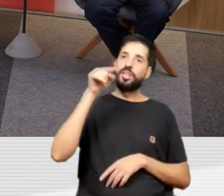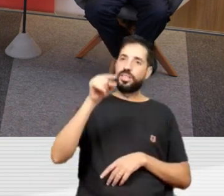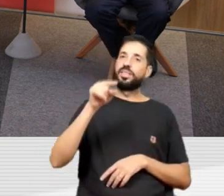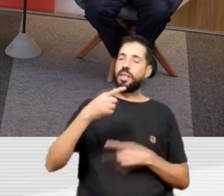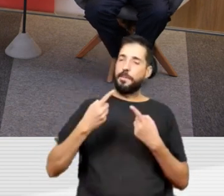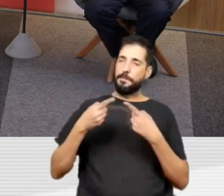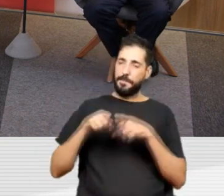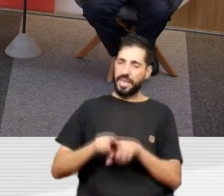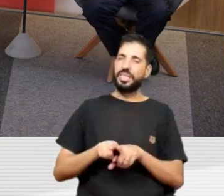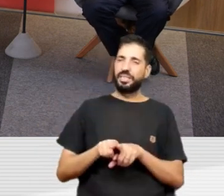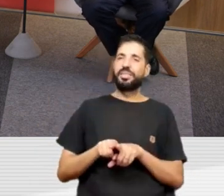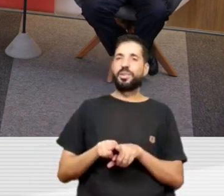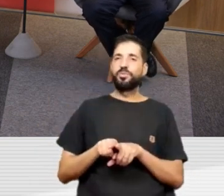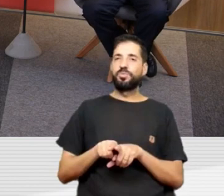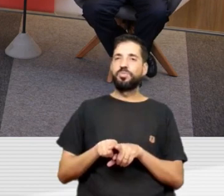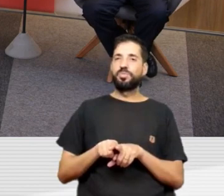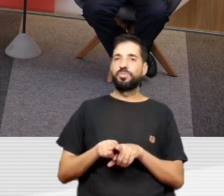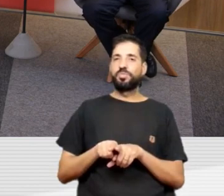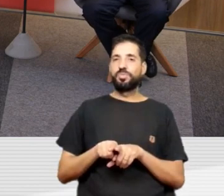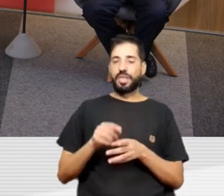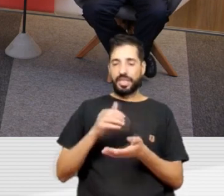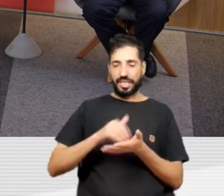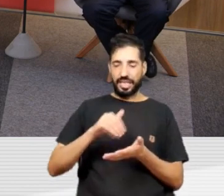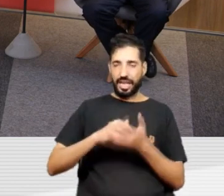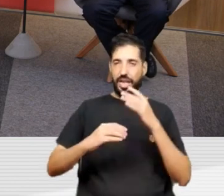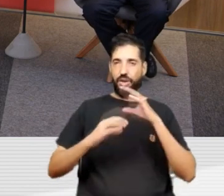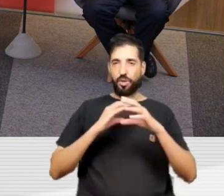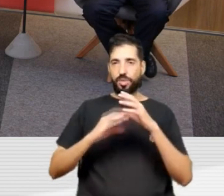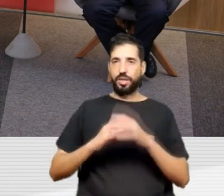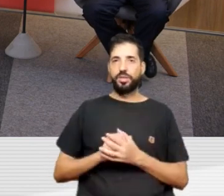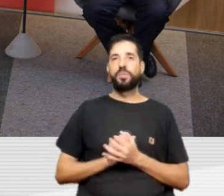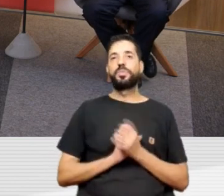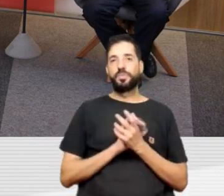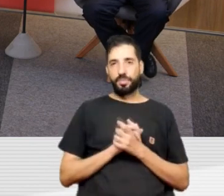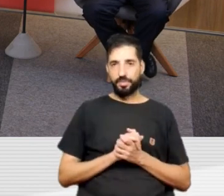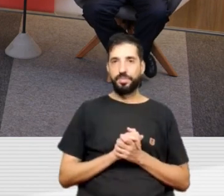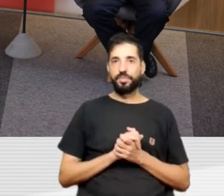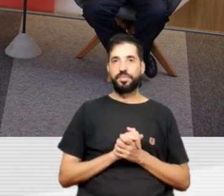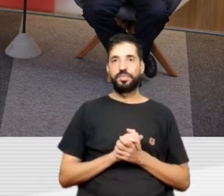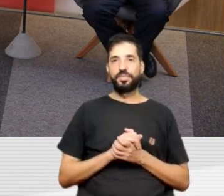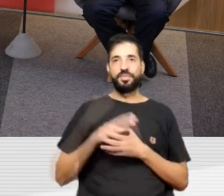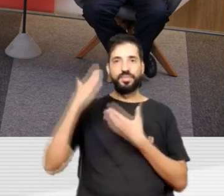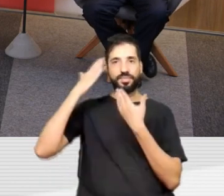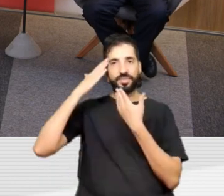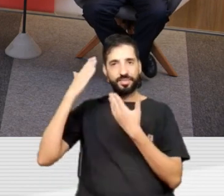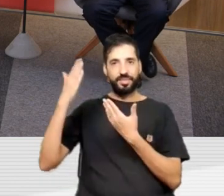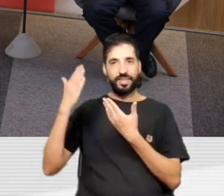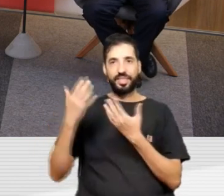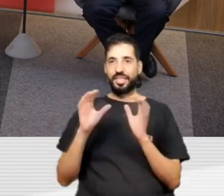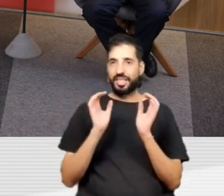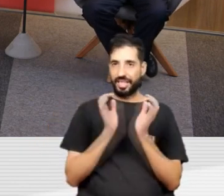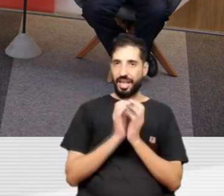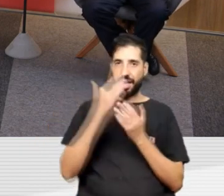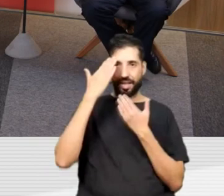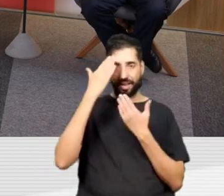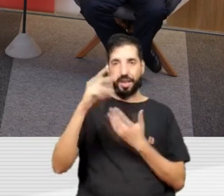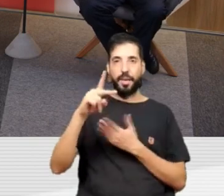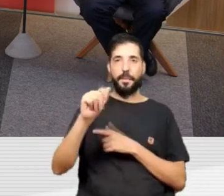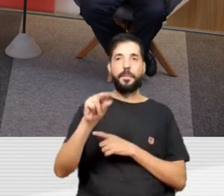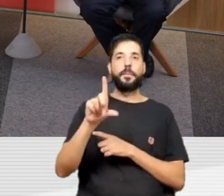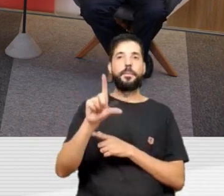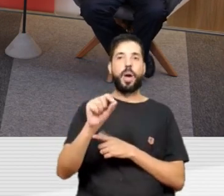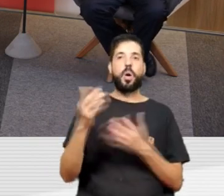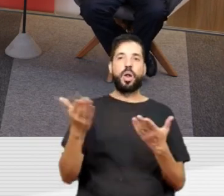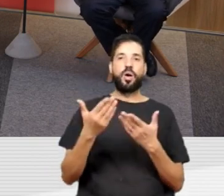da Secretaria de Comunicação. Valeu. Obrigada tanto, nossa equipe agradece. Paulo, com você. Bom, gente,